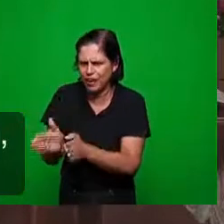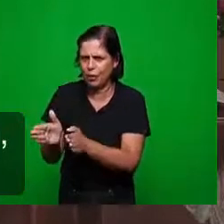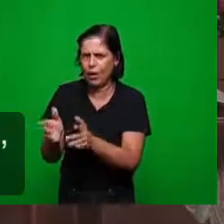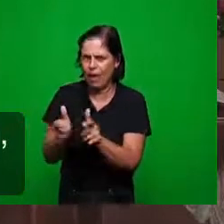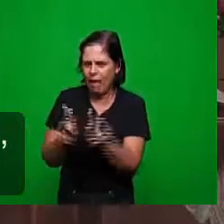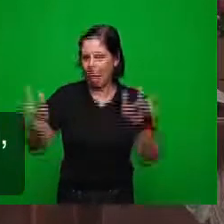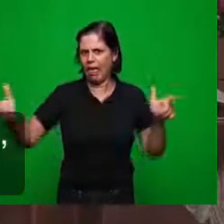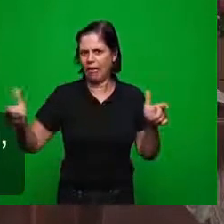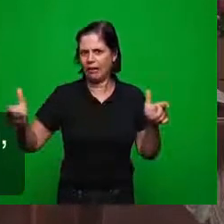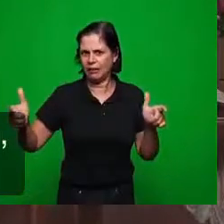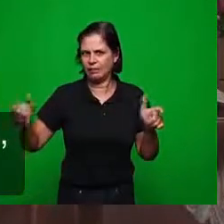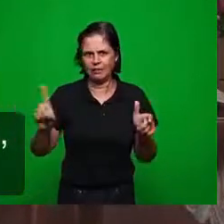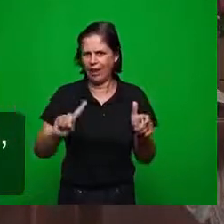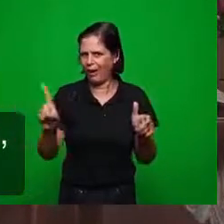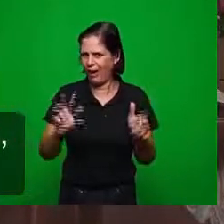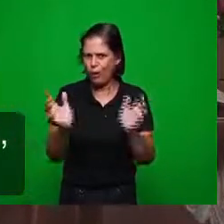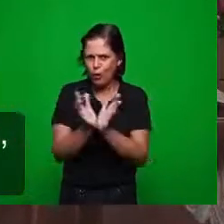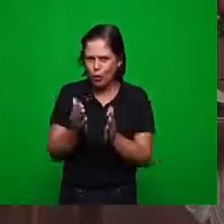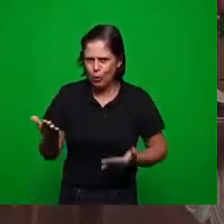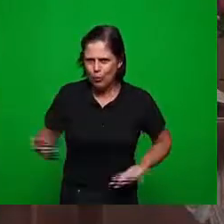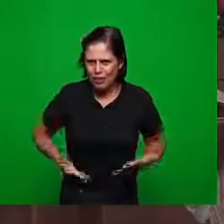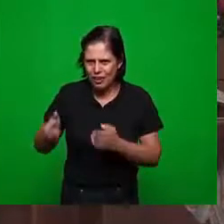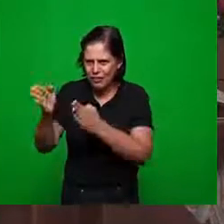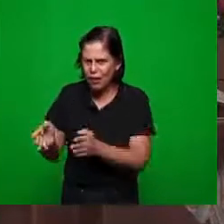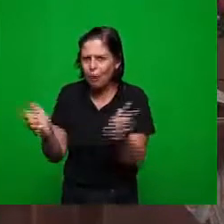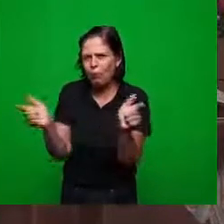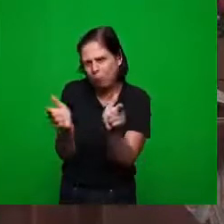são poucos pode passar